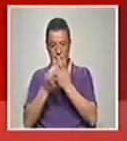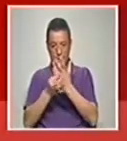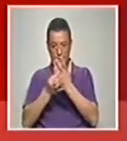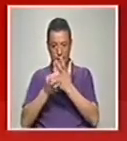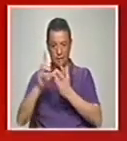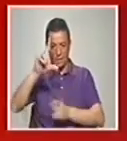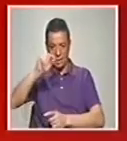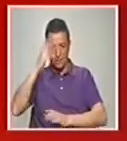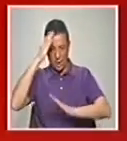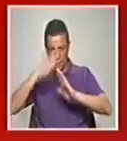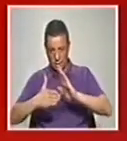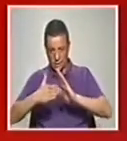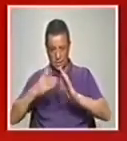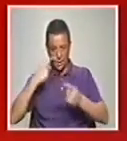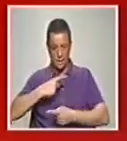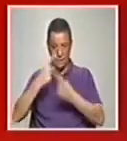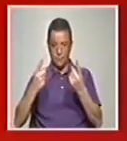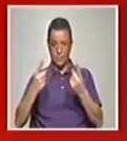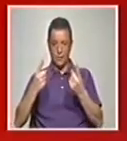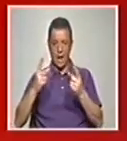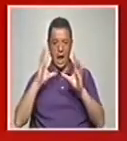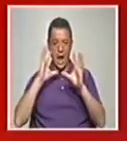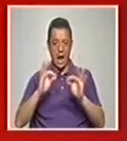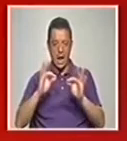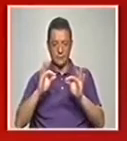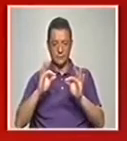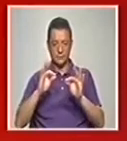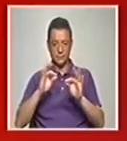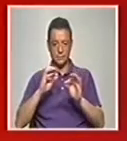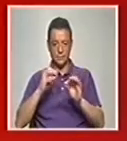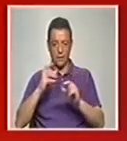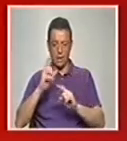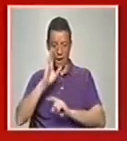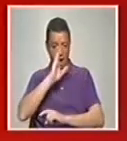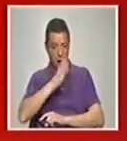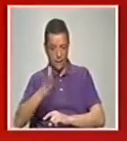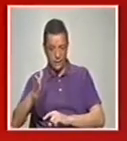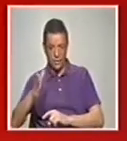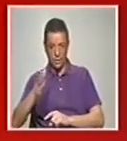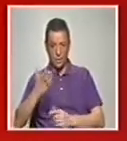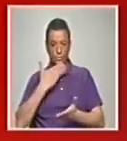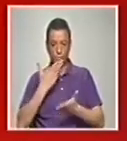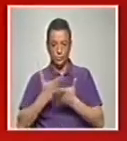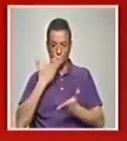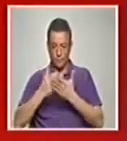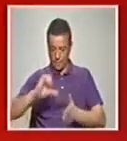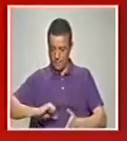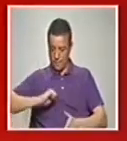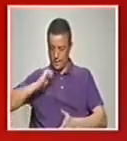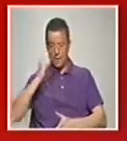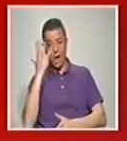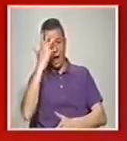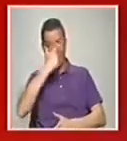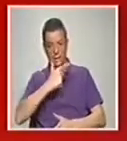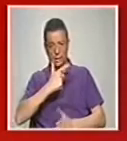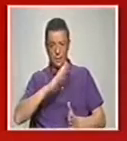em cena. E o público faz parte dessa cerimónia, desse ritual. E o caldo verde é cozinhado pelos próprios atrizes durante